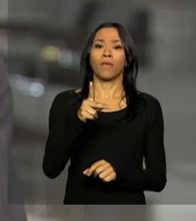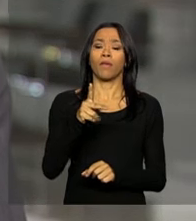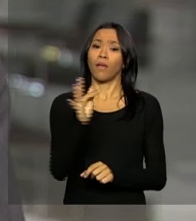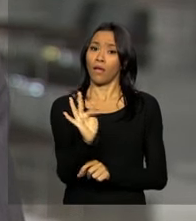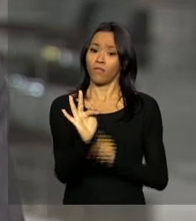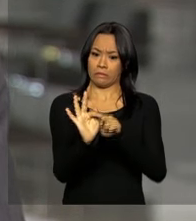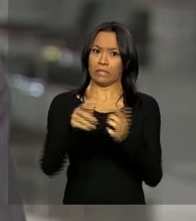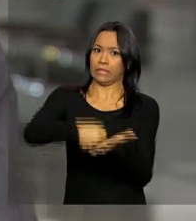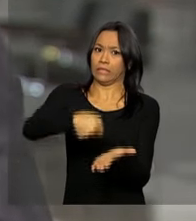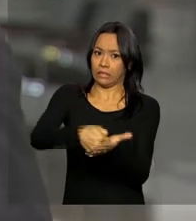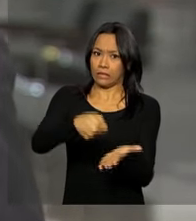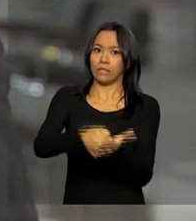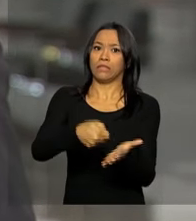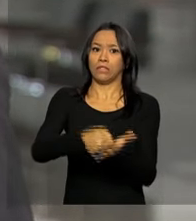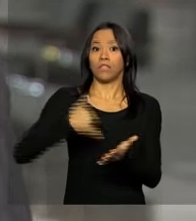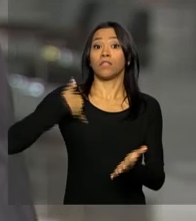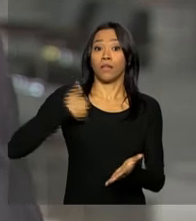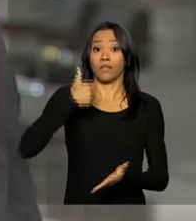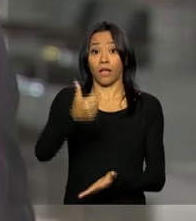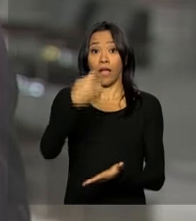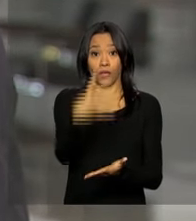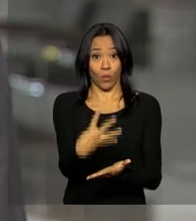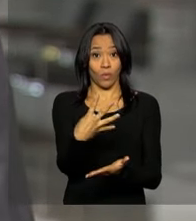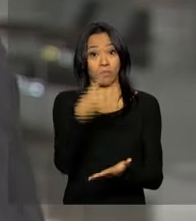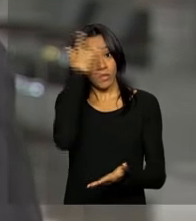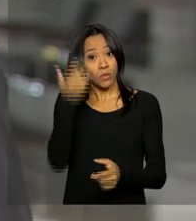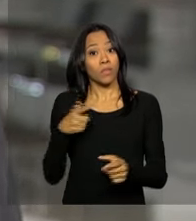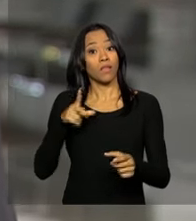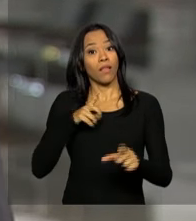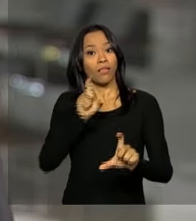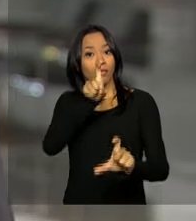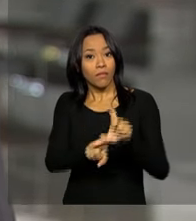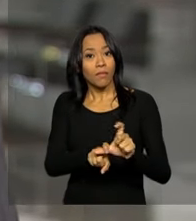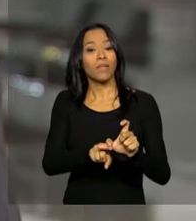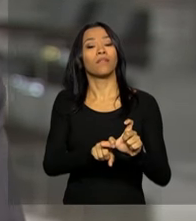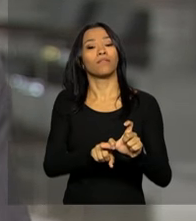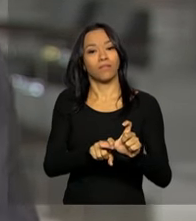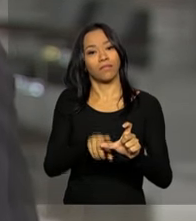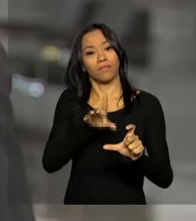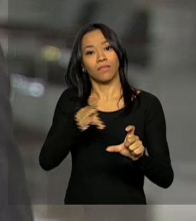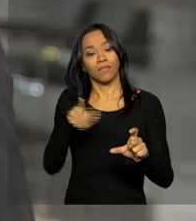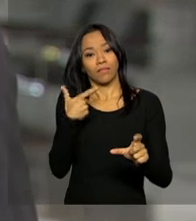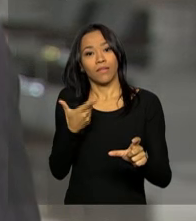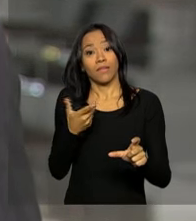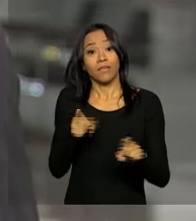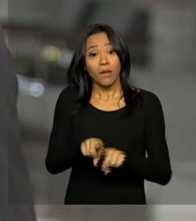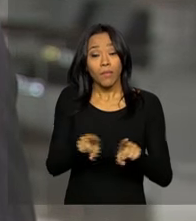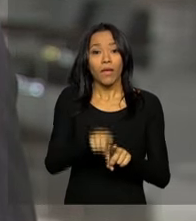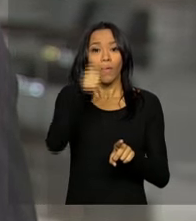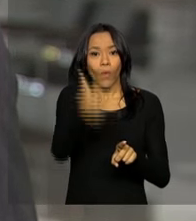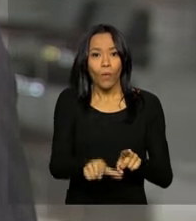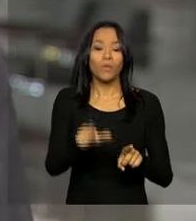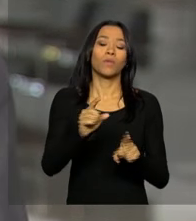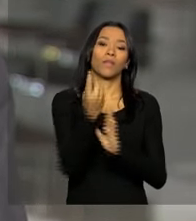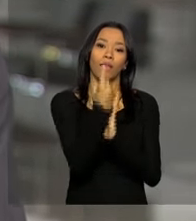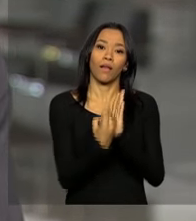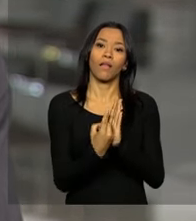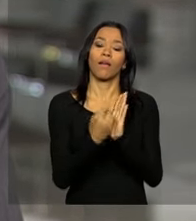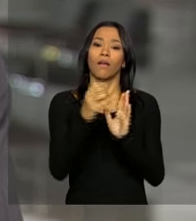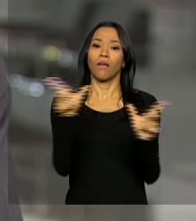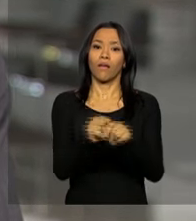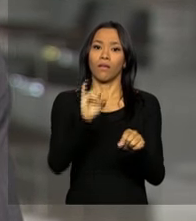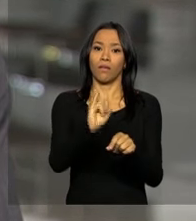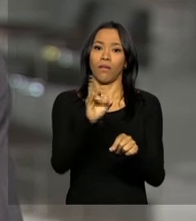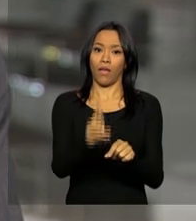exigido a partir dos 14 anos para dependentes e alimentandos. deve declarar o Imposto de Renda quem,